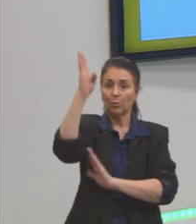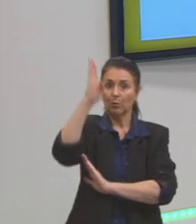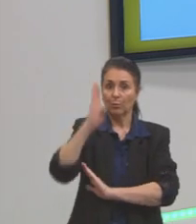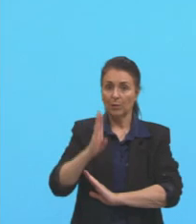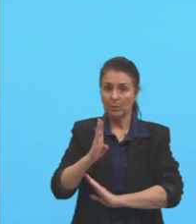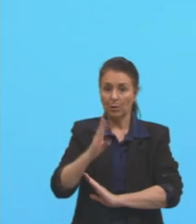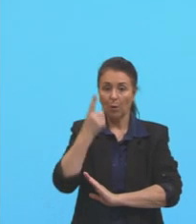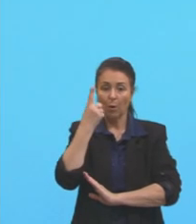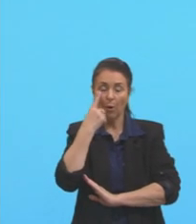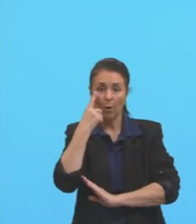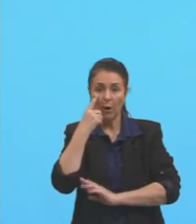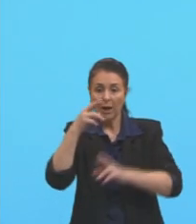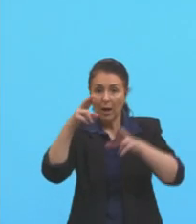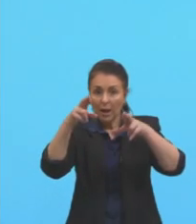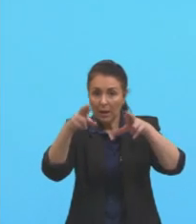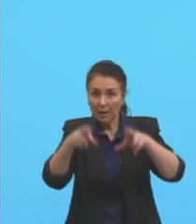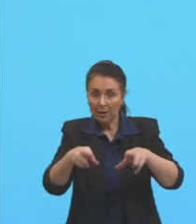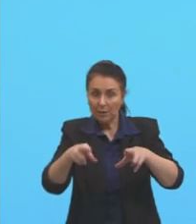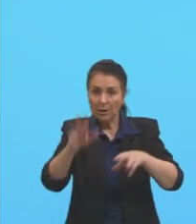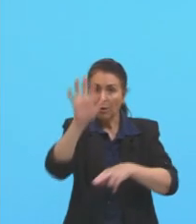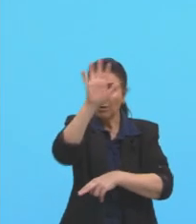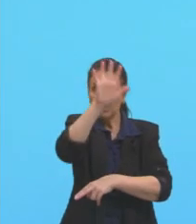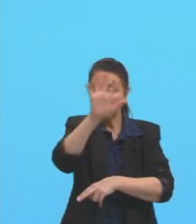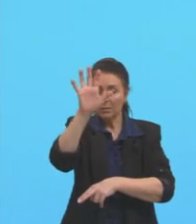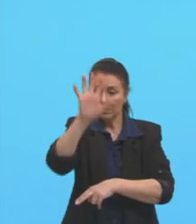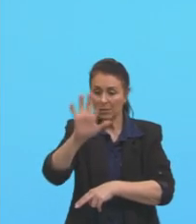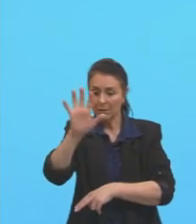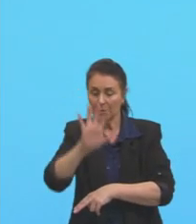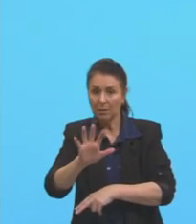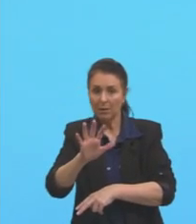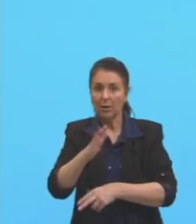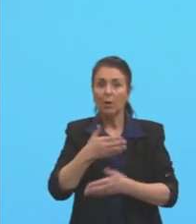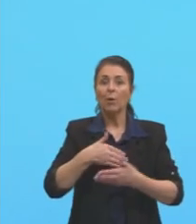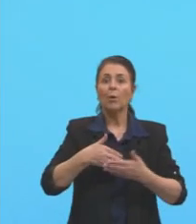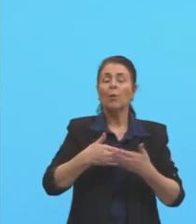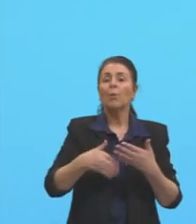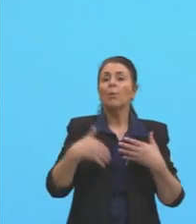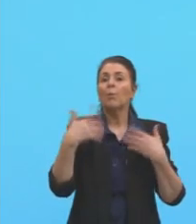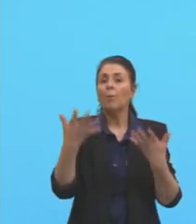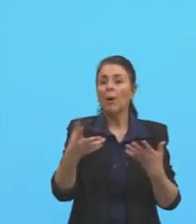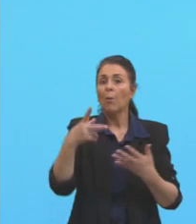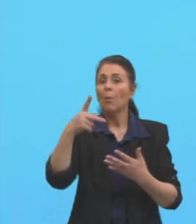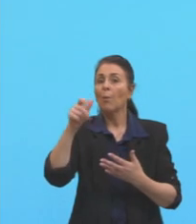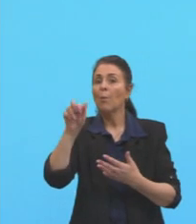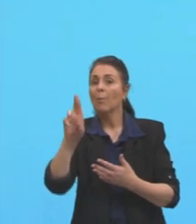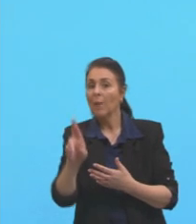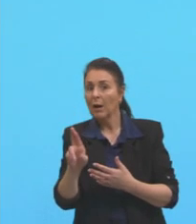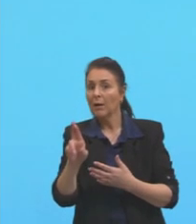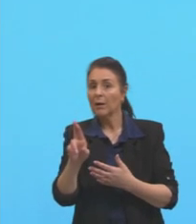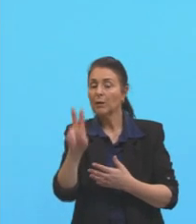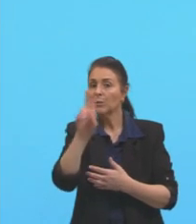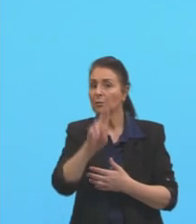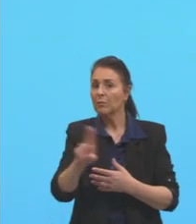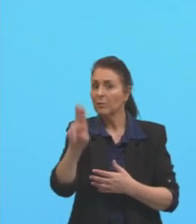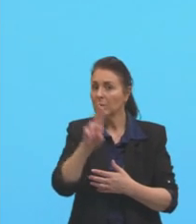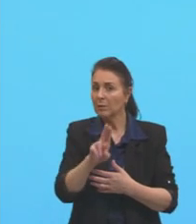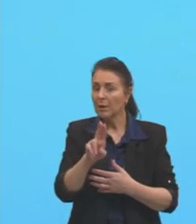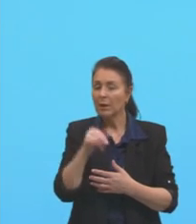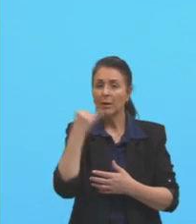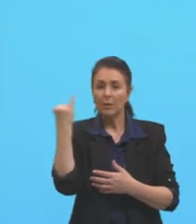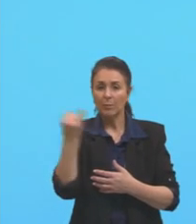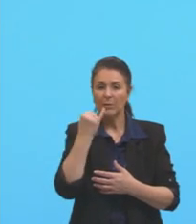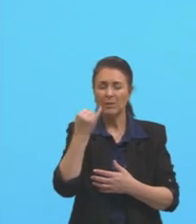e a partir dessa localização, definir, então, qual o par ordenado que define essa região, é importante que a gente